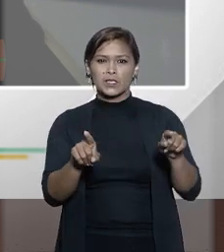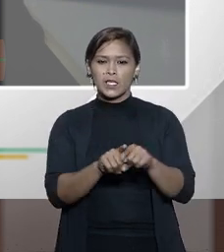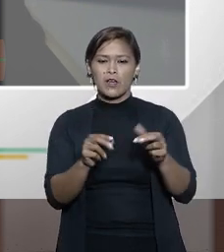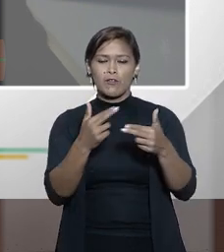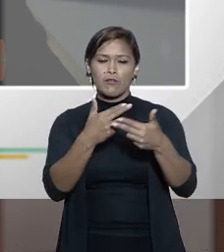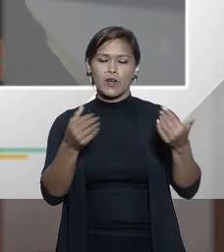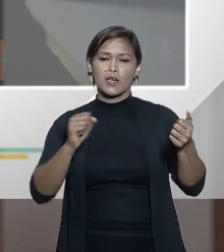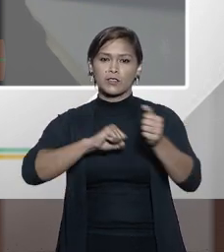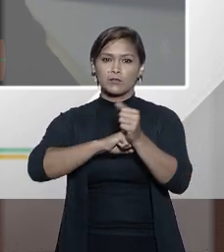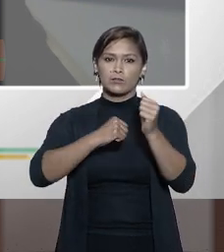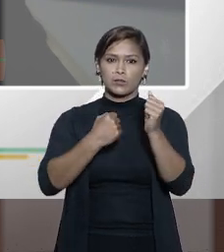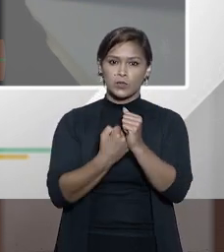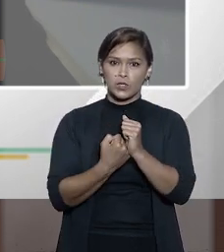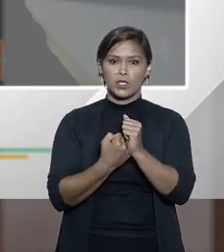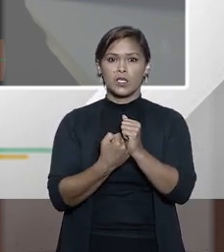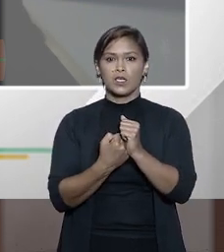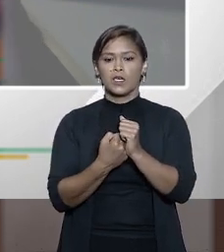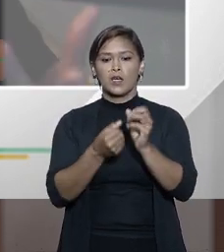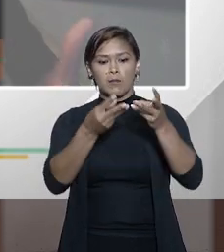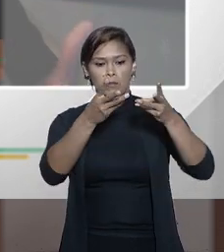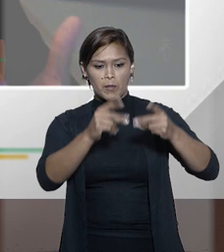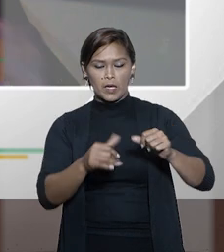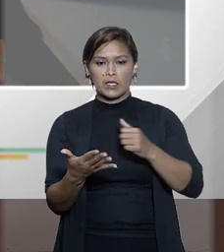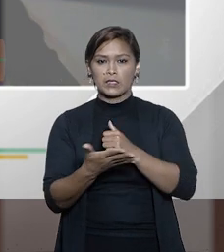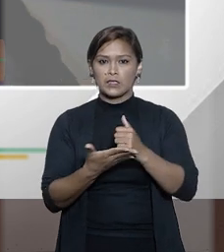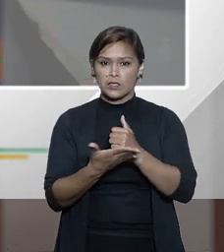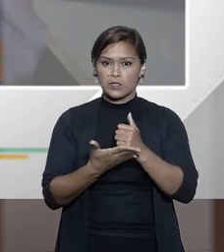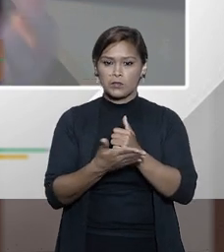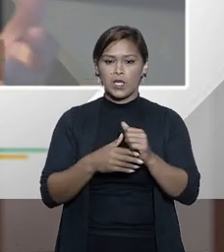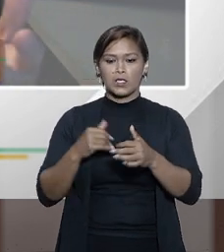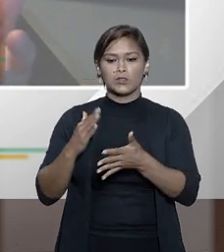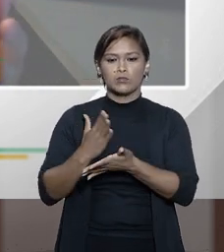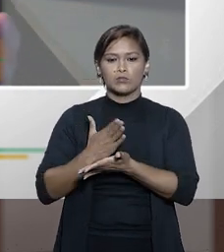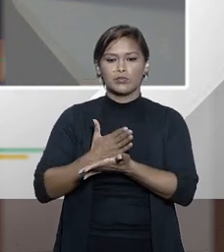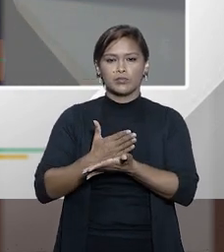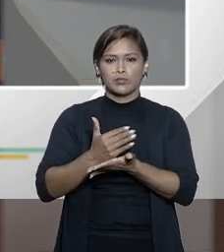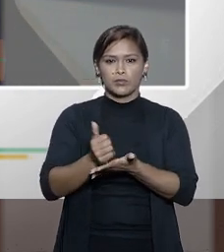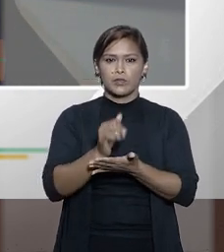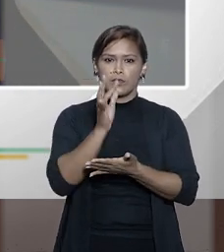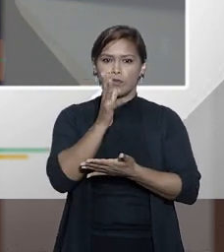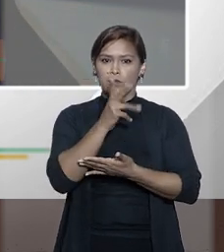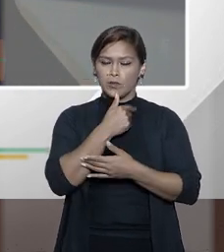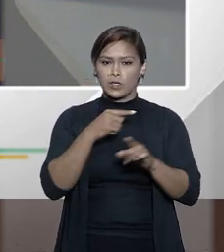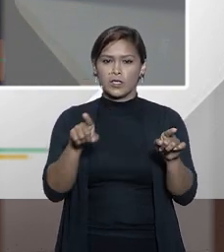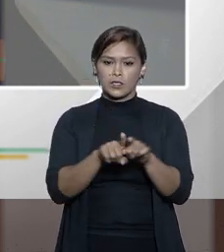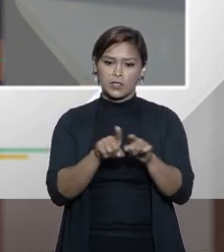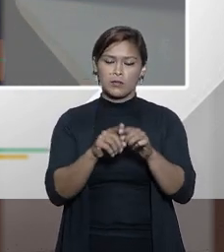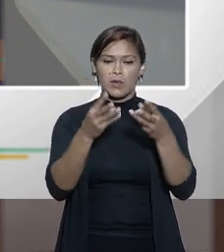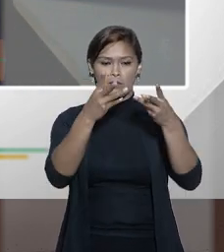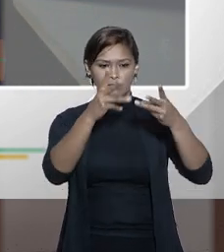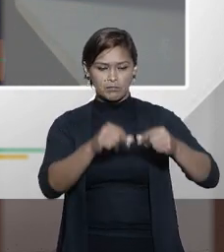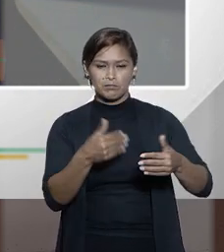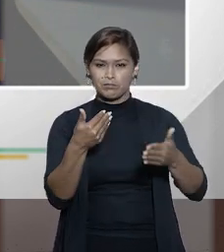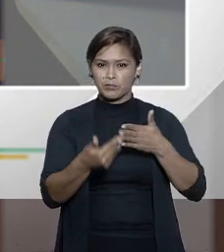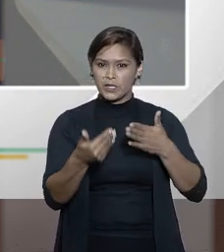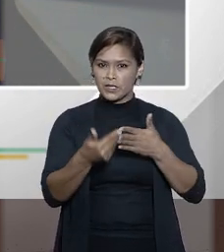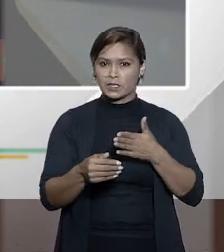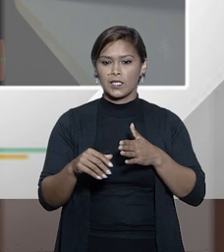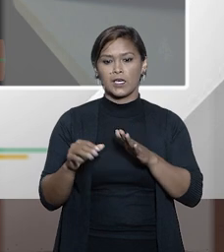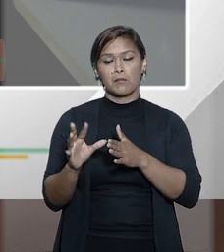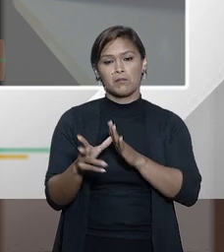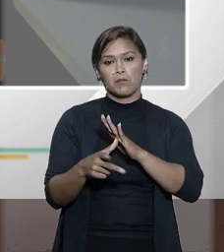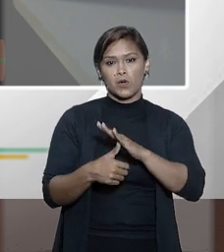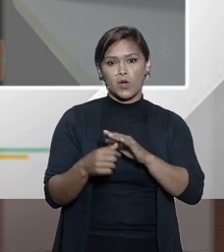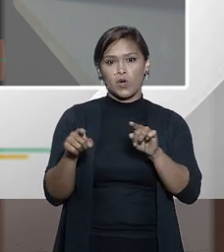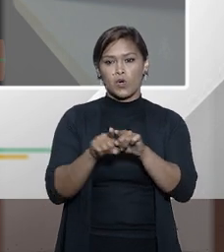bloqueios por perda dessa razoabilidade na duração do processo e perdemos muitos bloqueios no exterior por